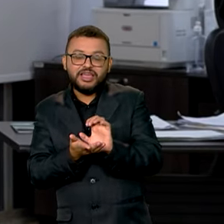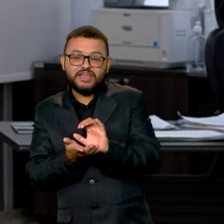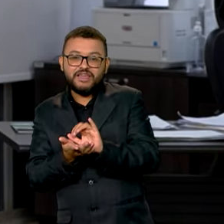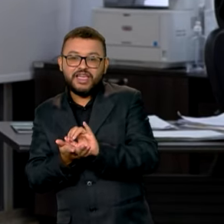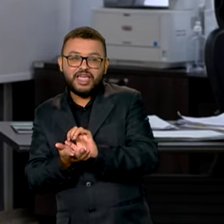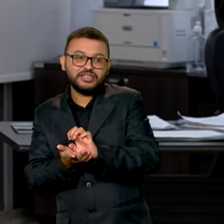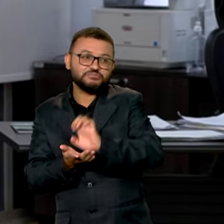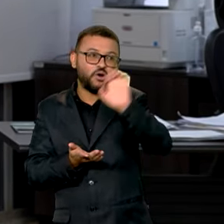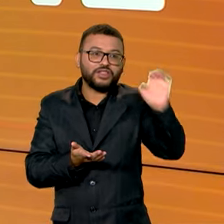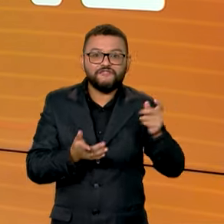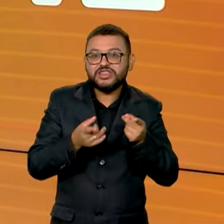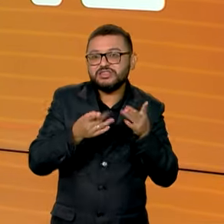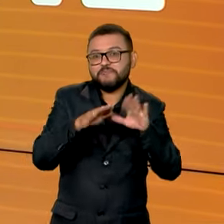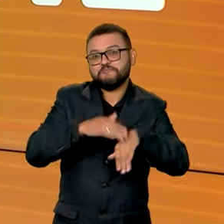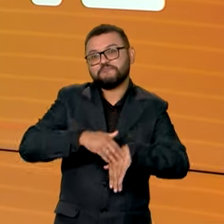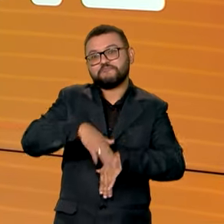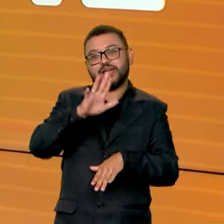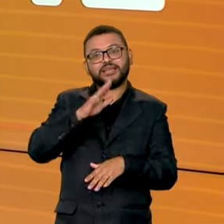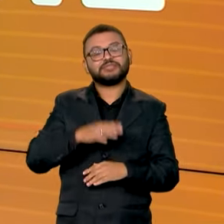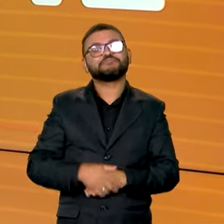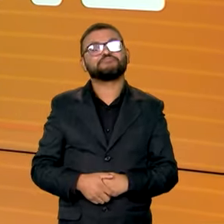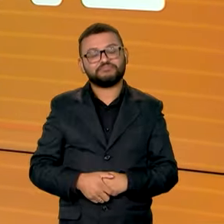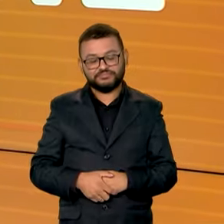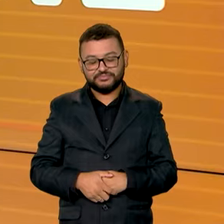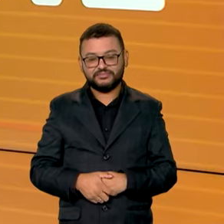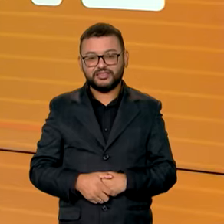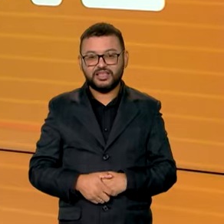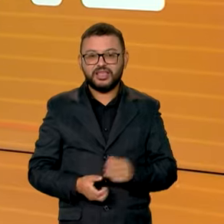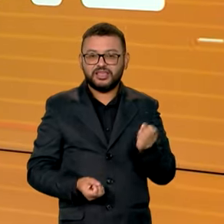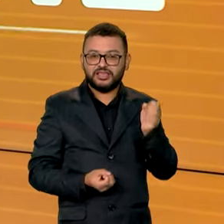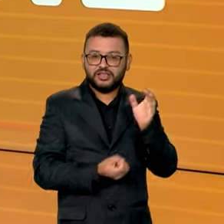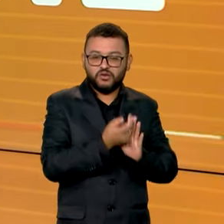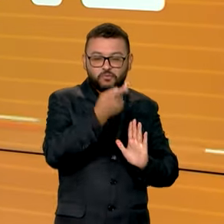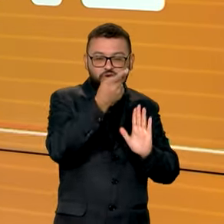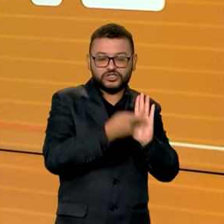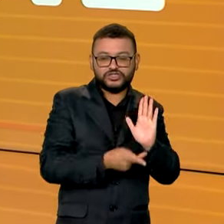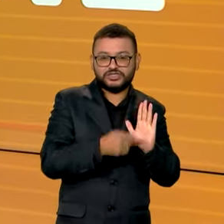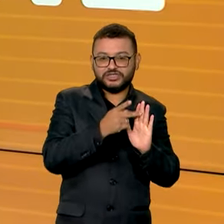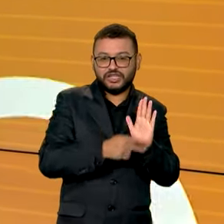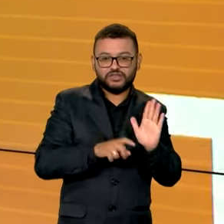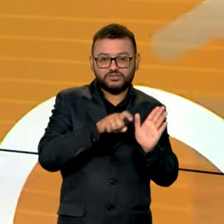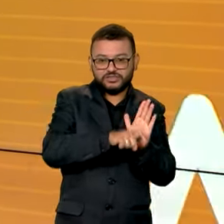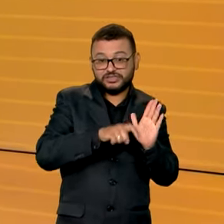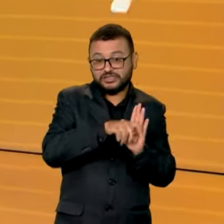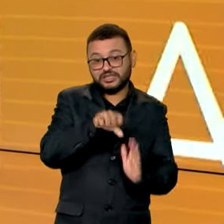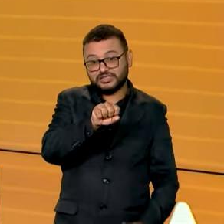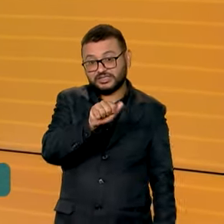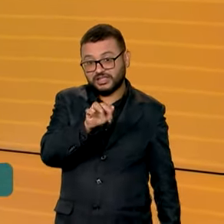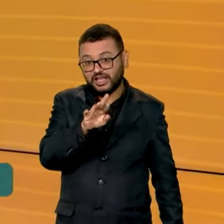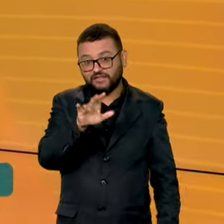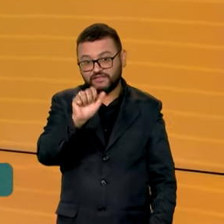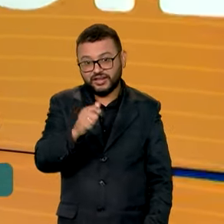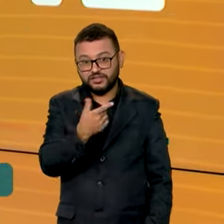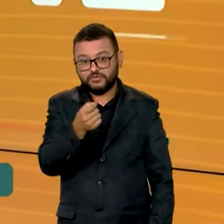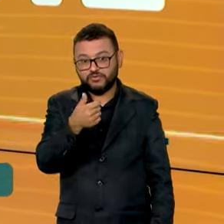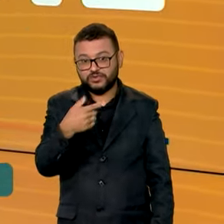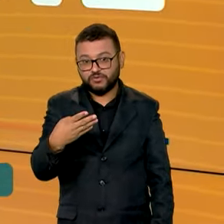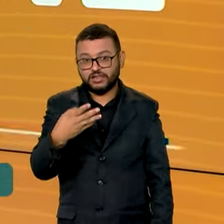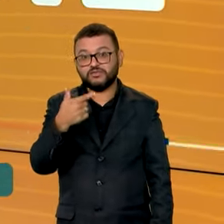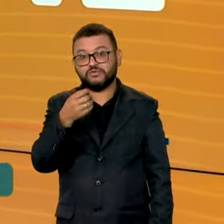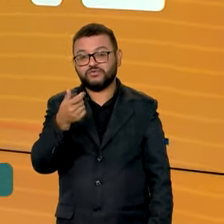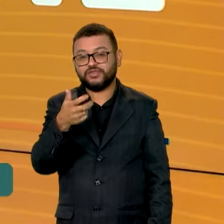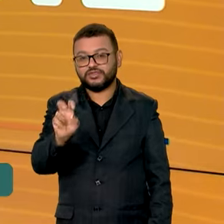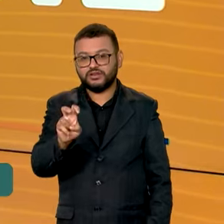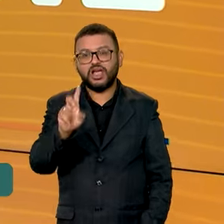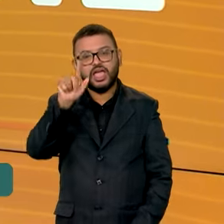excelente notícia. E foi lançado o Plano Safra 2024-2025 do Banco da Amazônia,